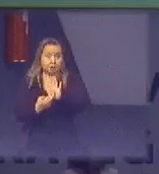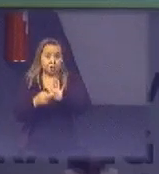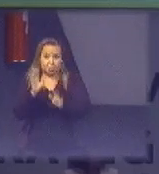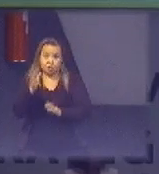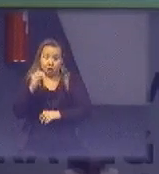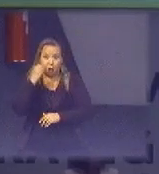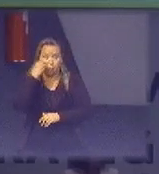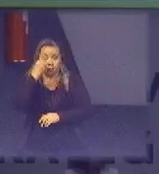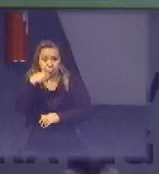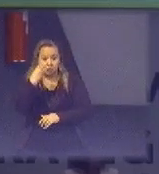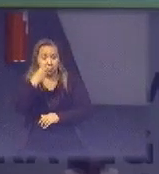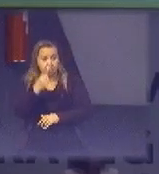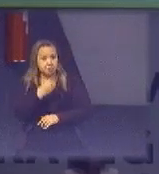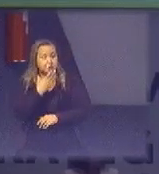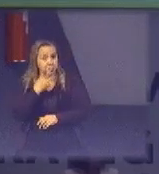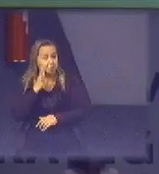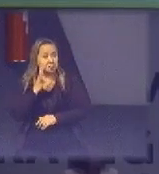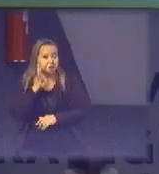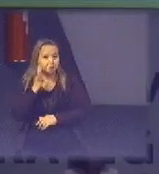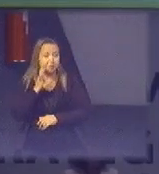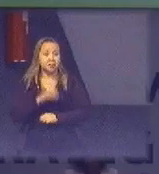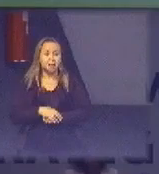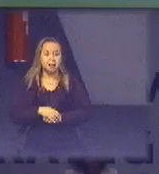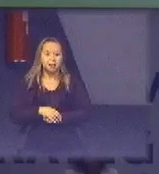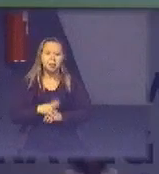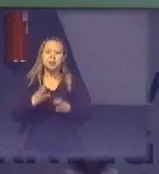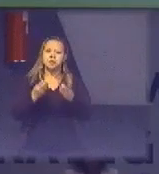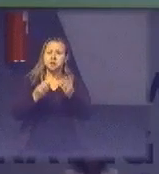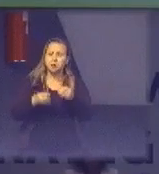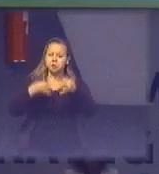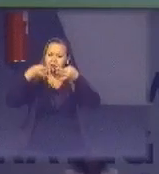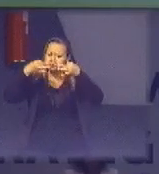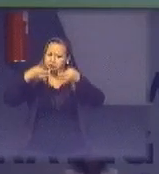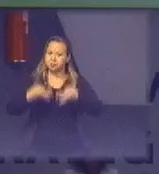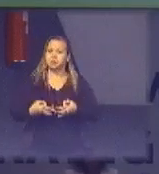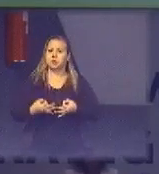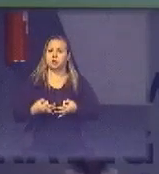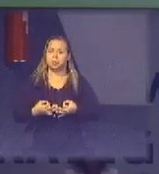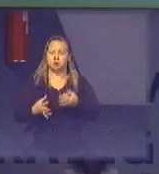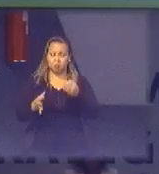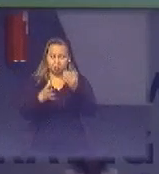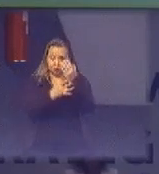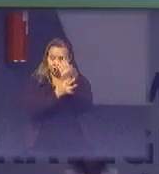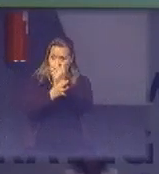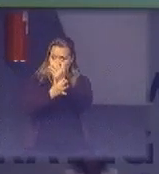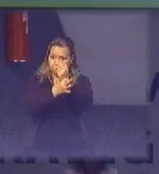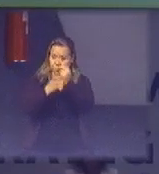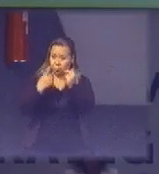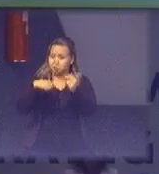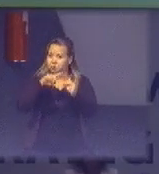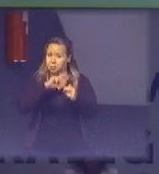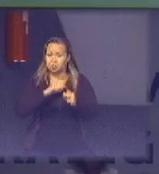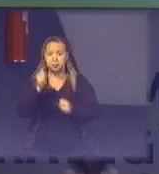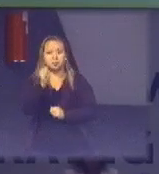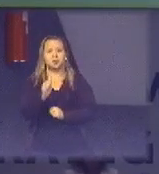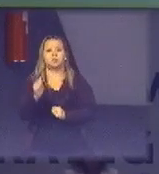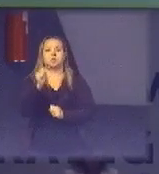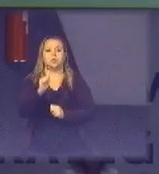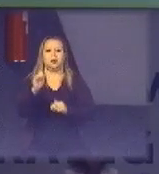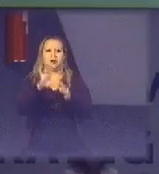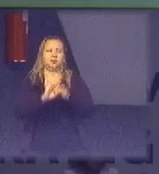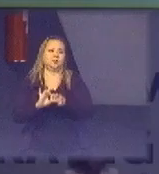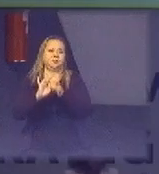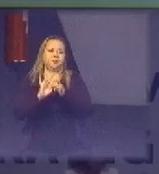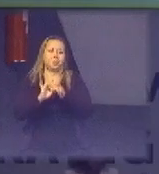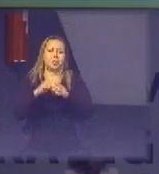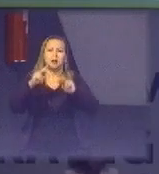boa ser bastante eficiente dar segurança para todos os seus associados vocês vão